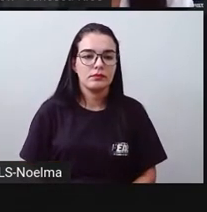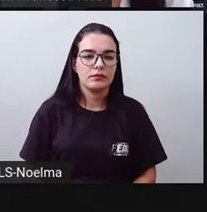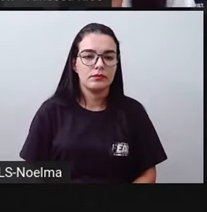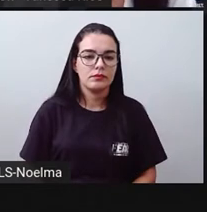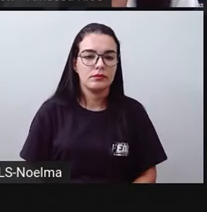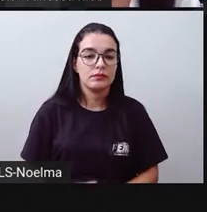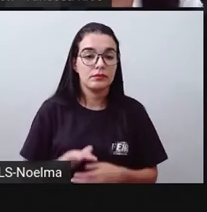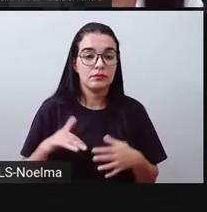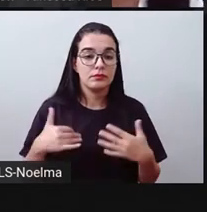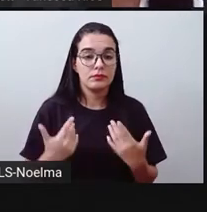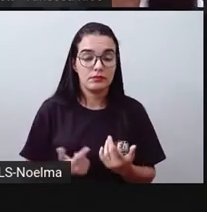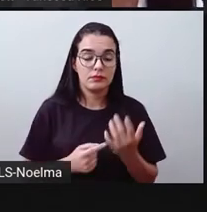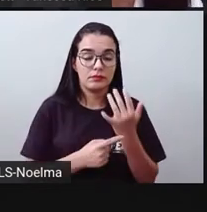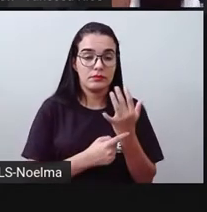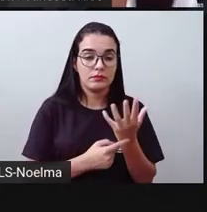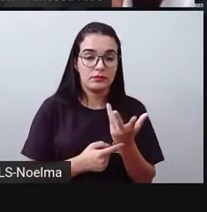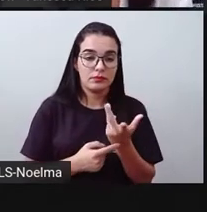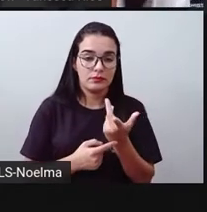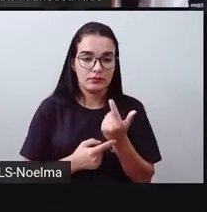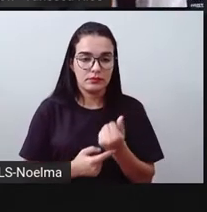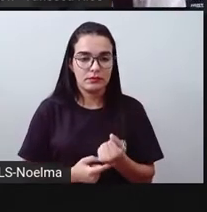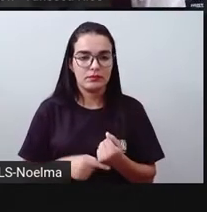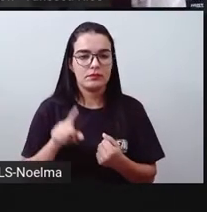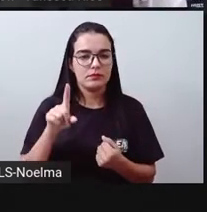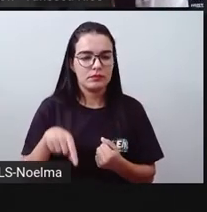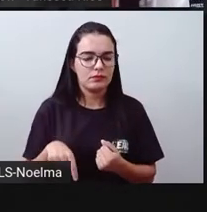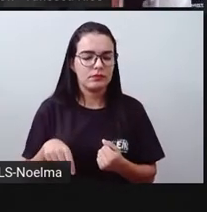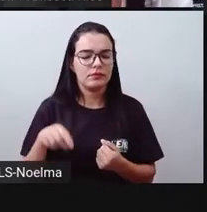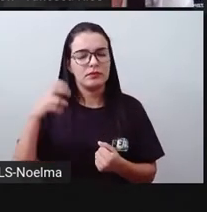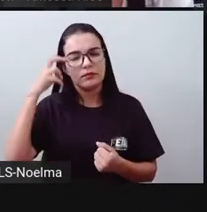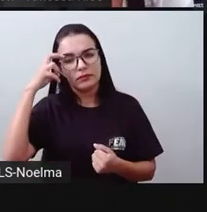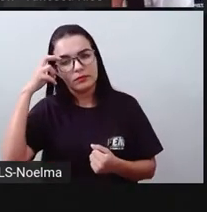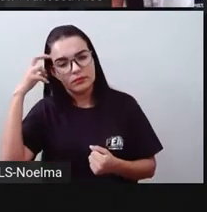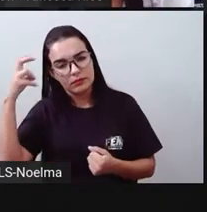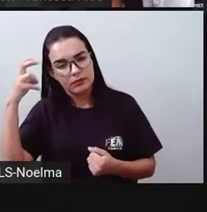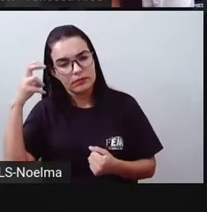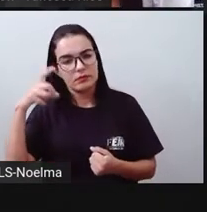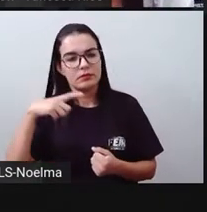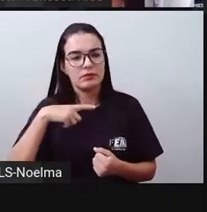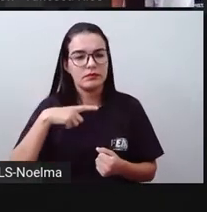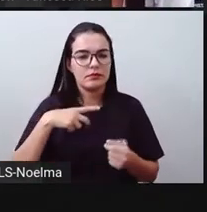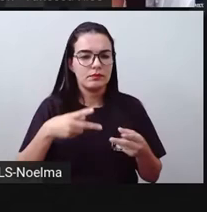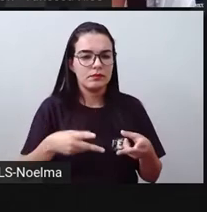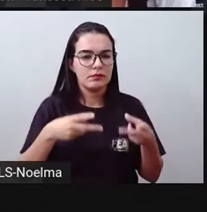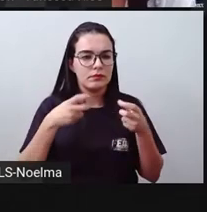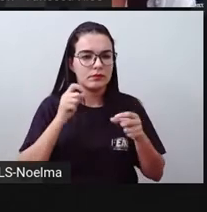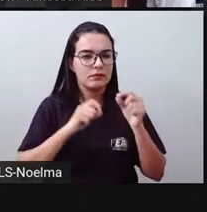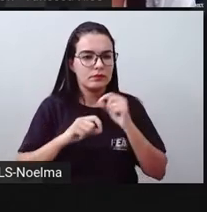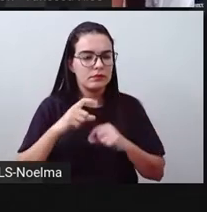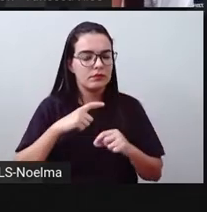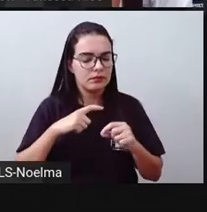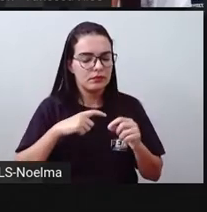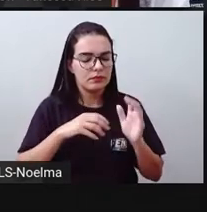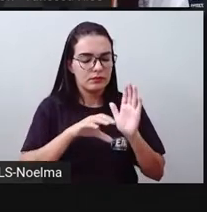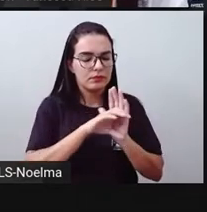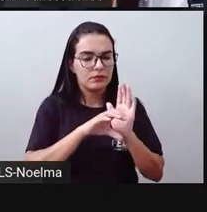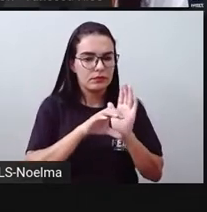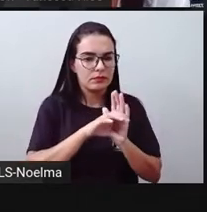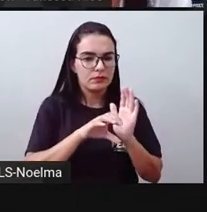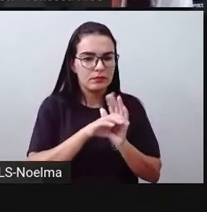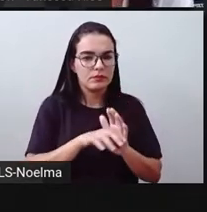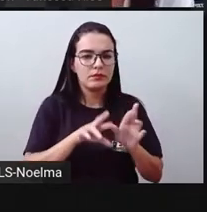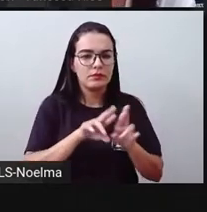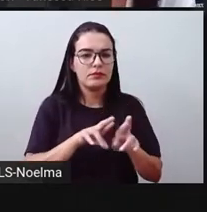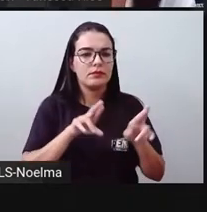E aí, quando a gente pensa em arte, pensa em cultura, gente já observou que tem conceitos, tem definições